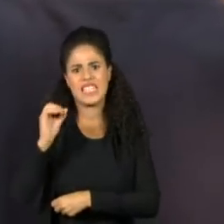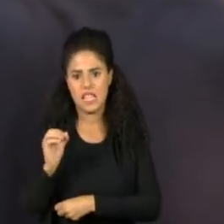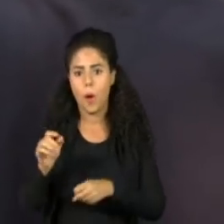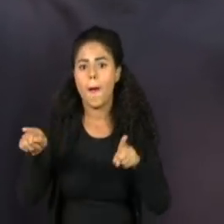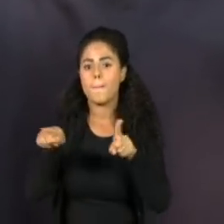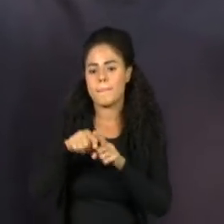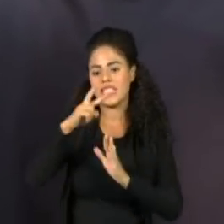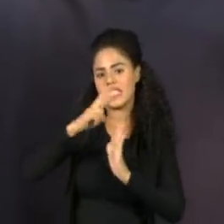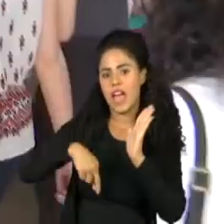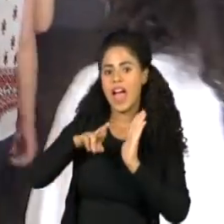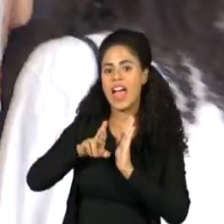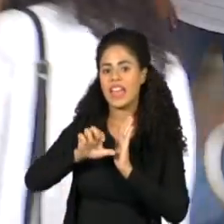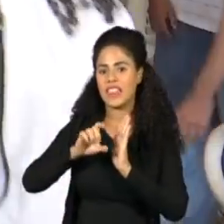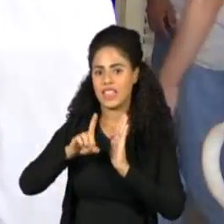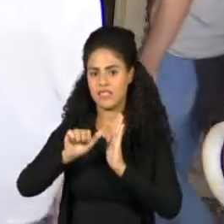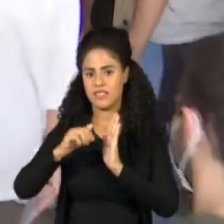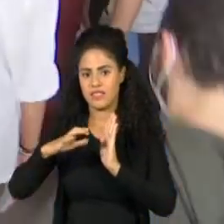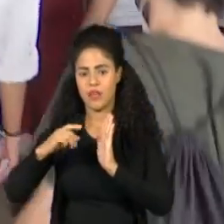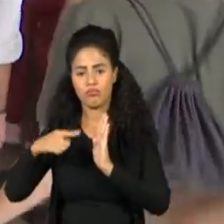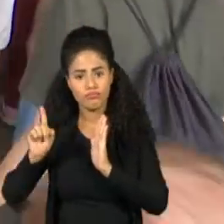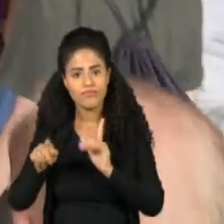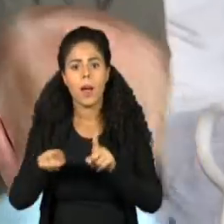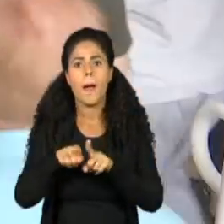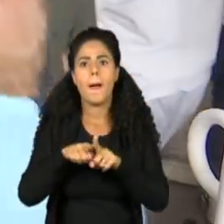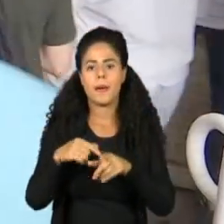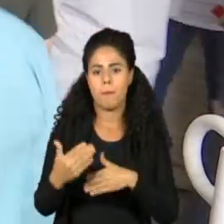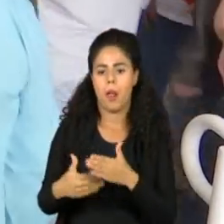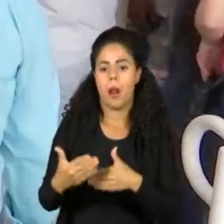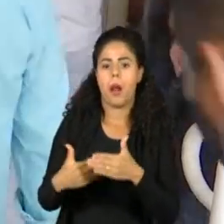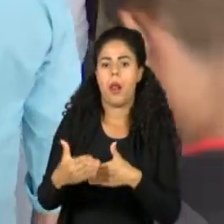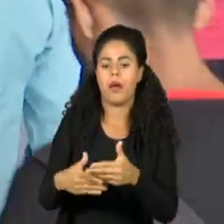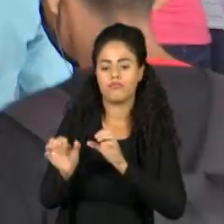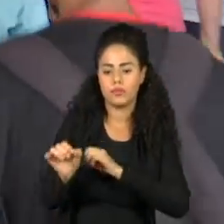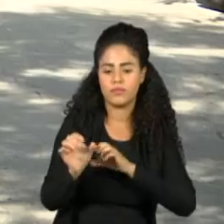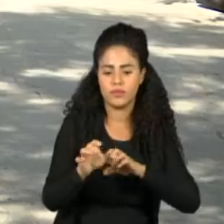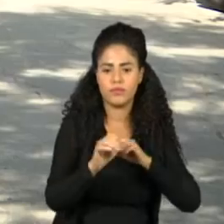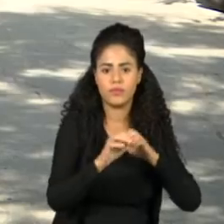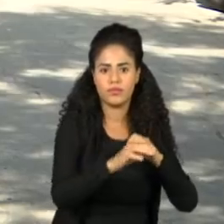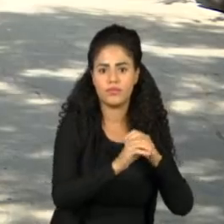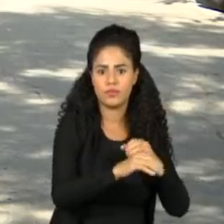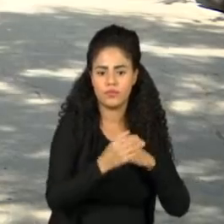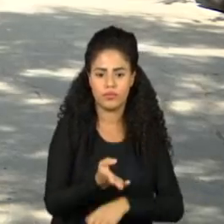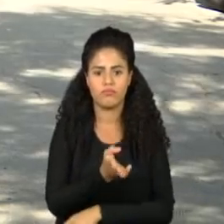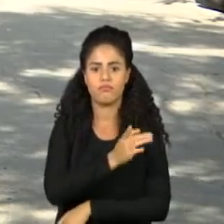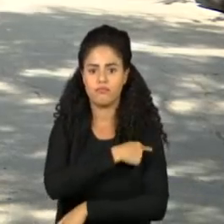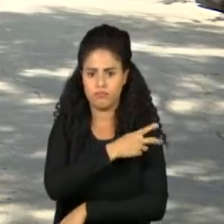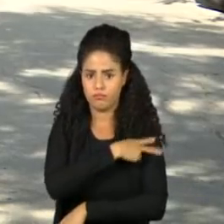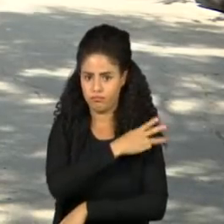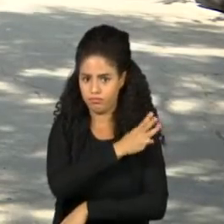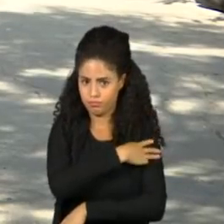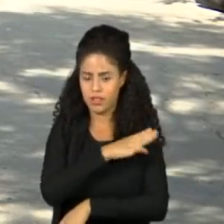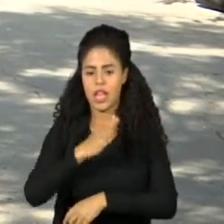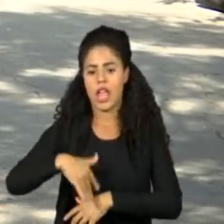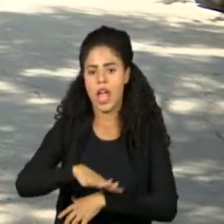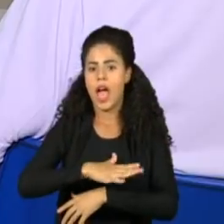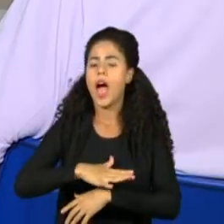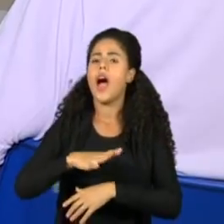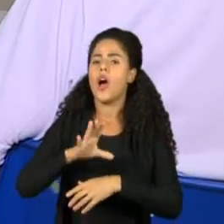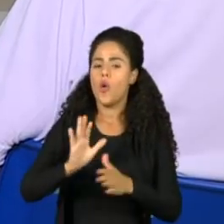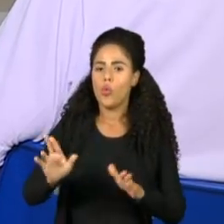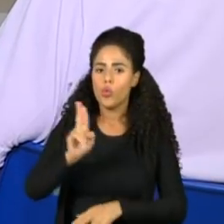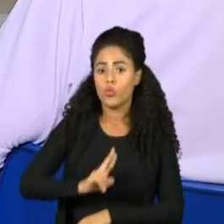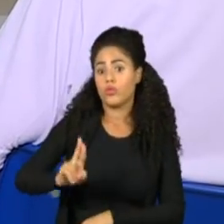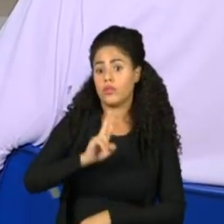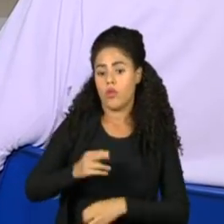Desde então, a prova é a principal ferramenta de acesso ao ensino público superior para milhões de brasileiros. O exame ainda é usado